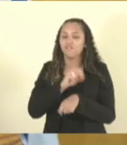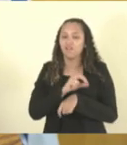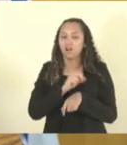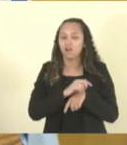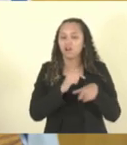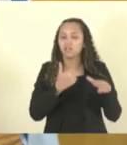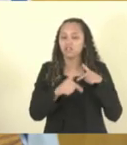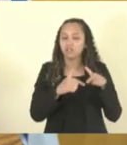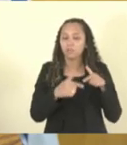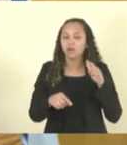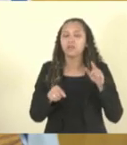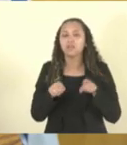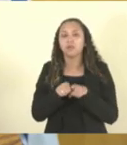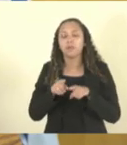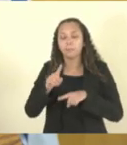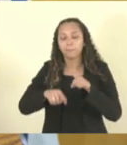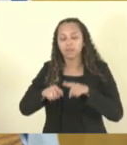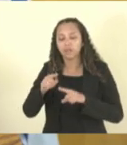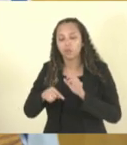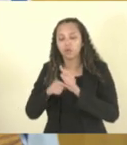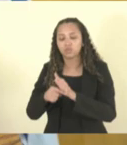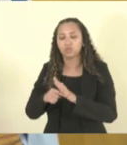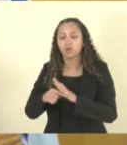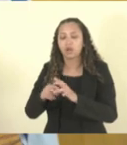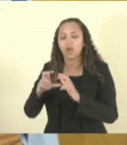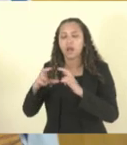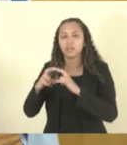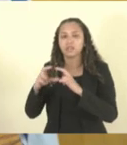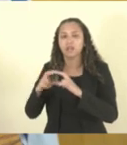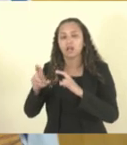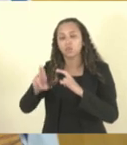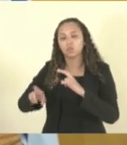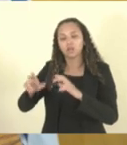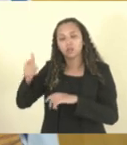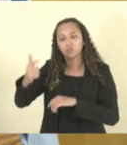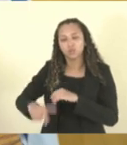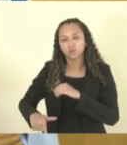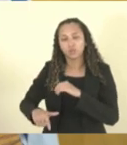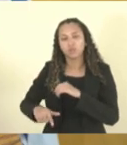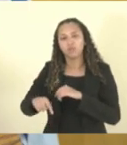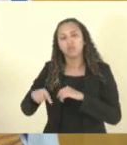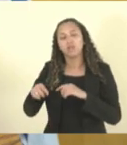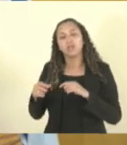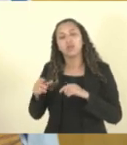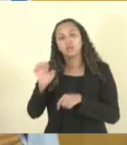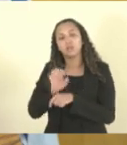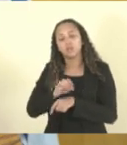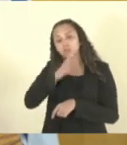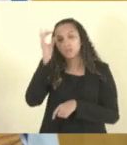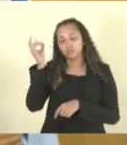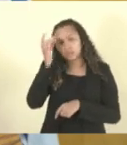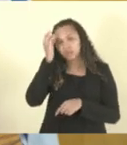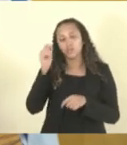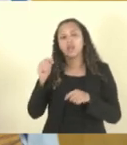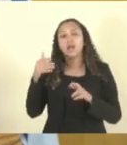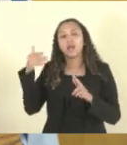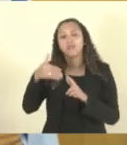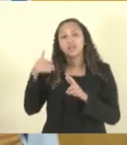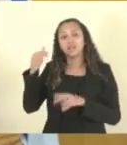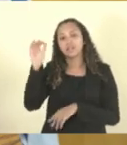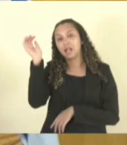reciclagem dos materiais e realmente tornando o Espírito Santo como referência nacional. Nós sabemos que